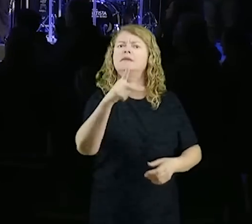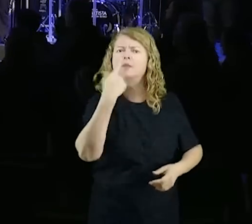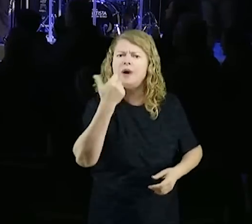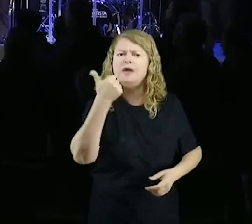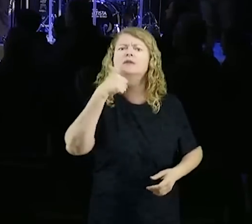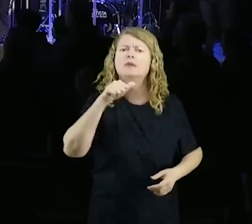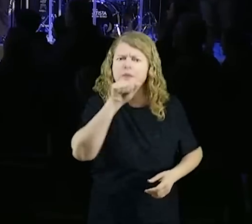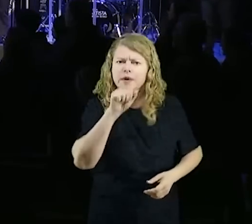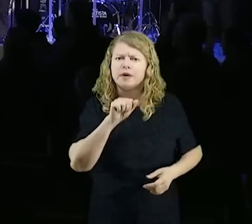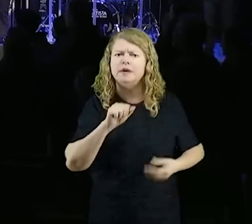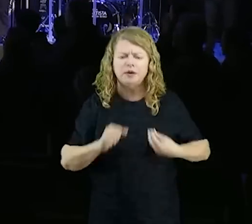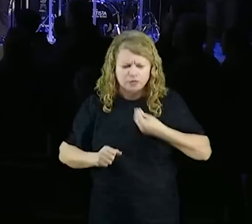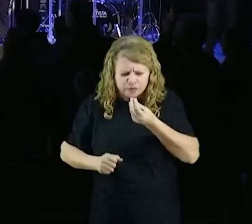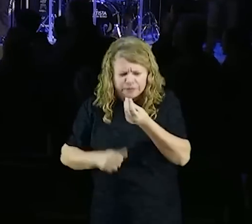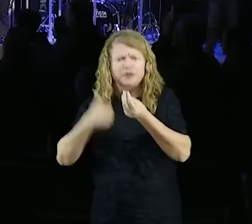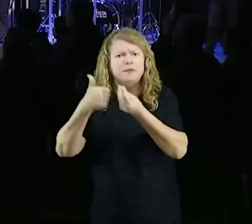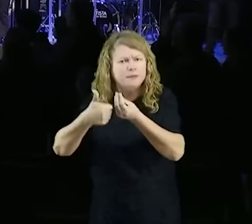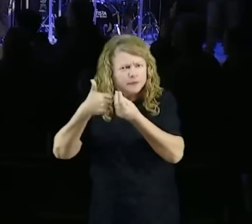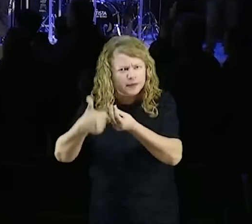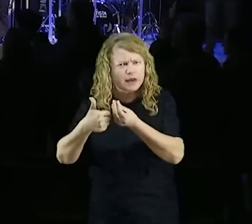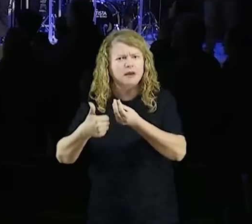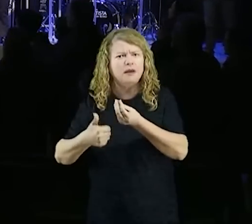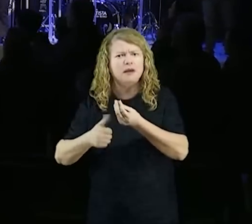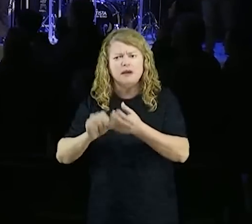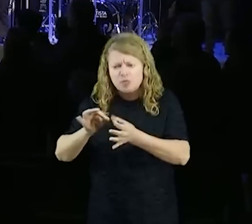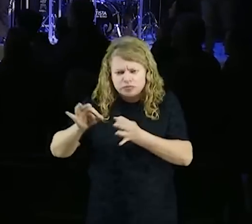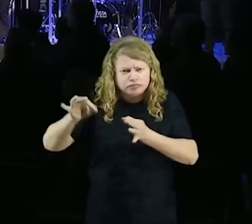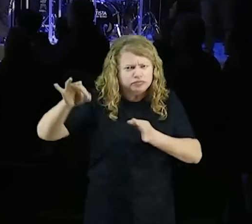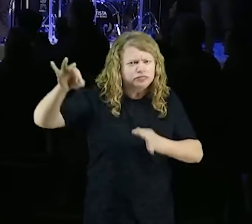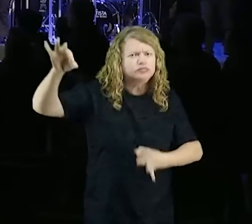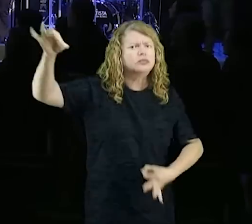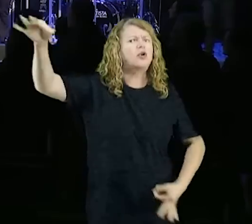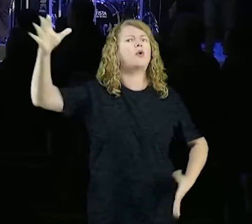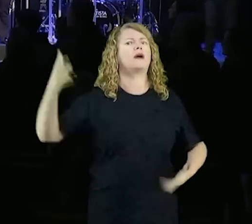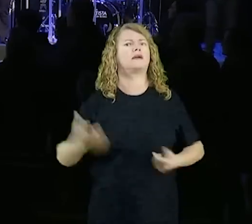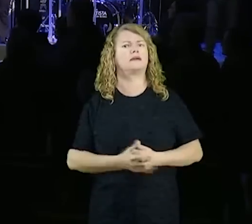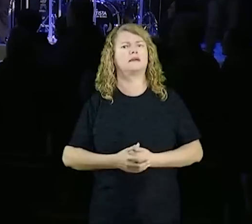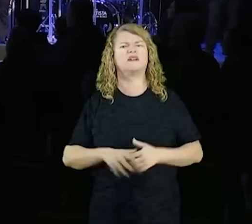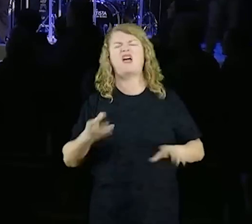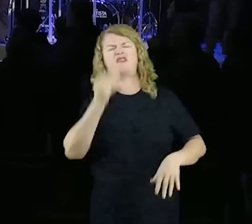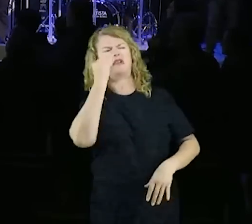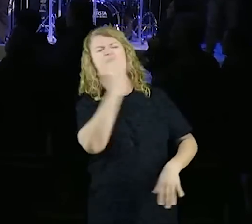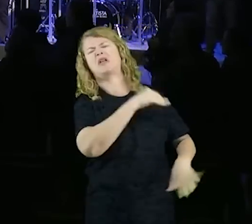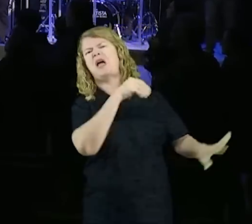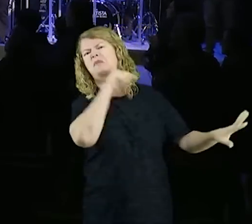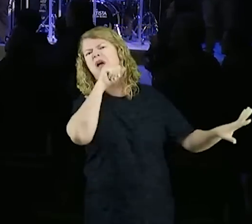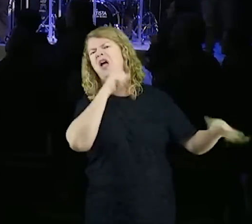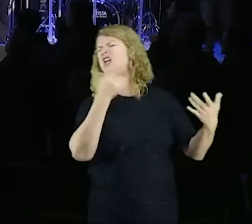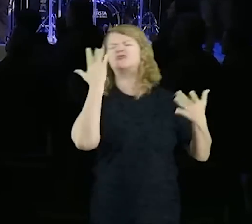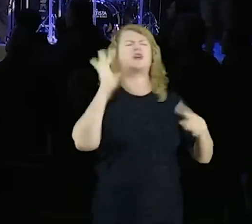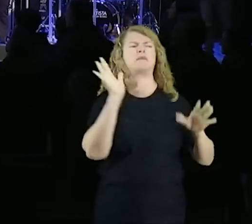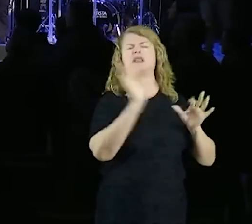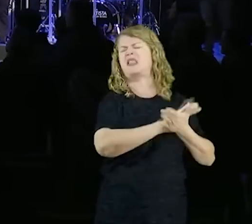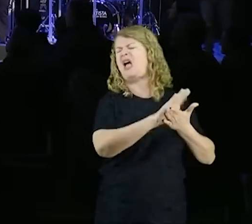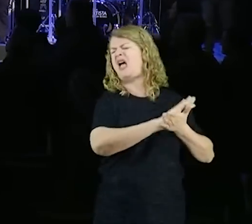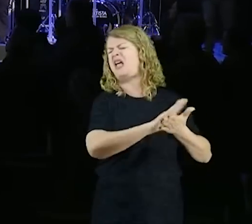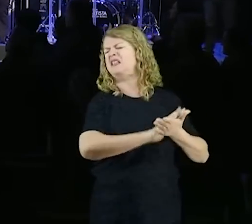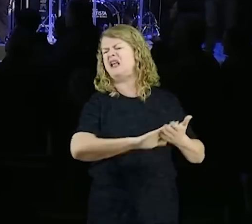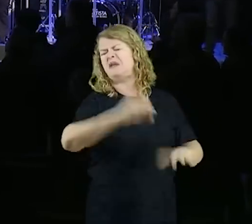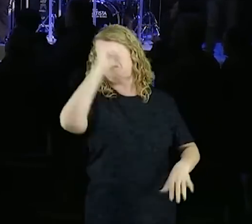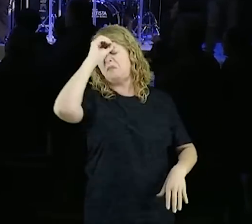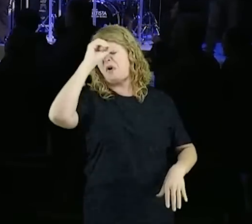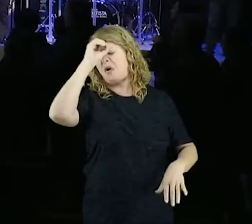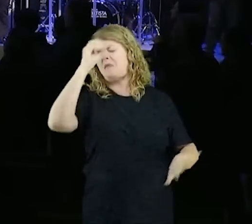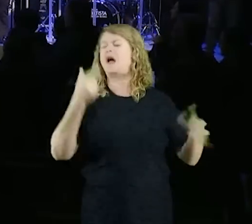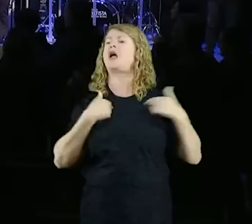te vá bem, e teus dias sejam longos, não, não, eu vou continuar, desprezando, minha mamãe, minha mãe não sabe nada, mamãe é ignorante, eu que sou